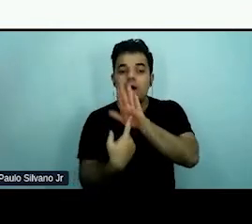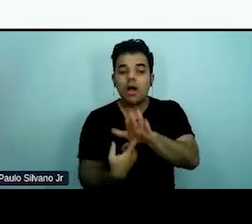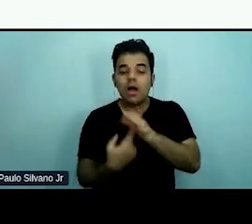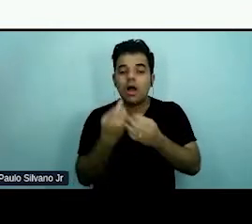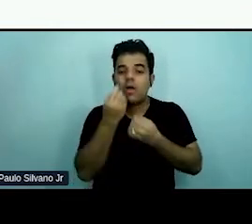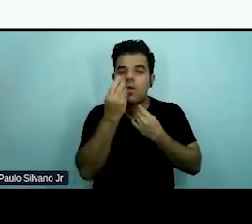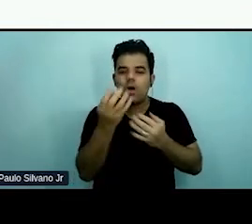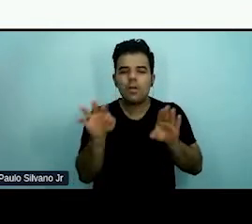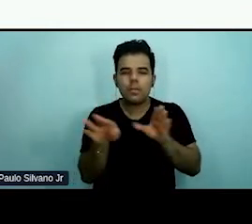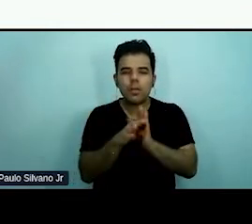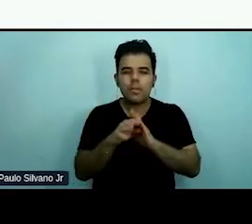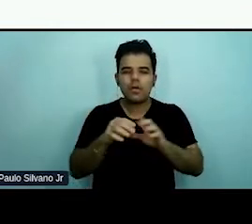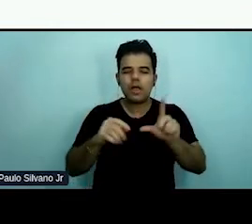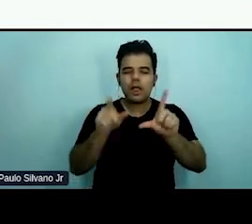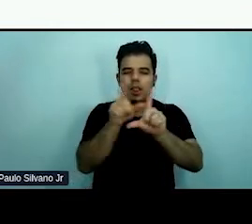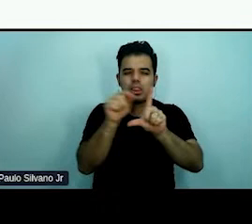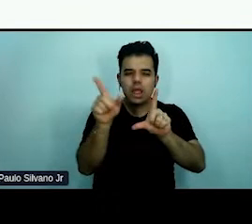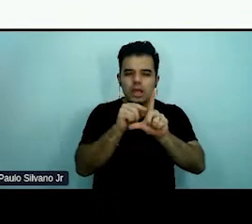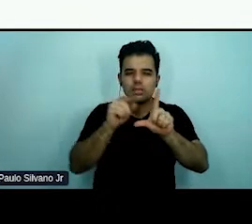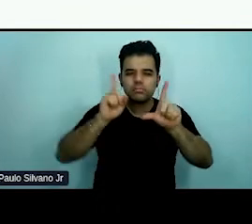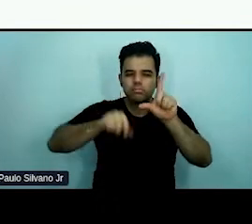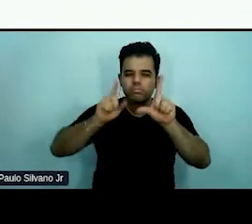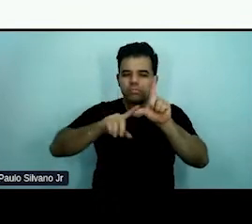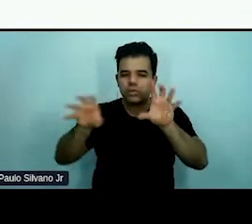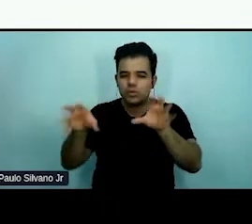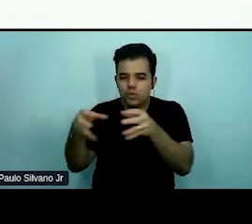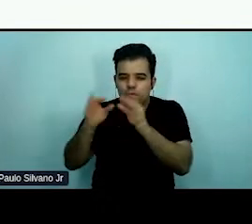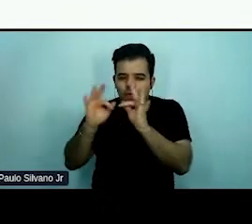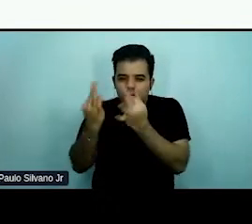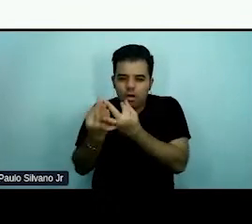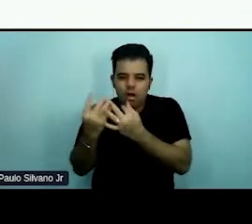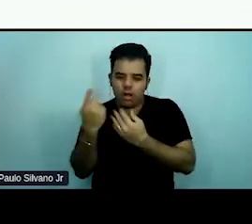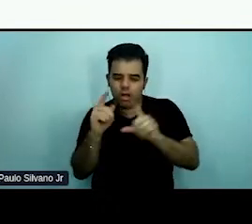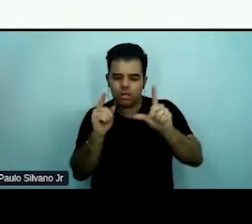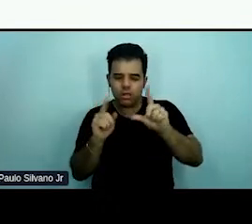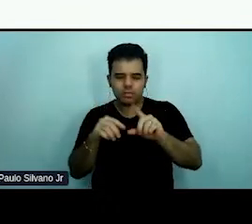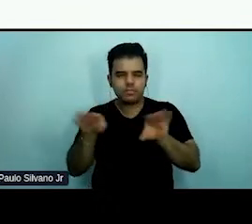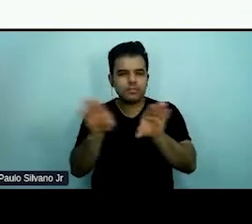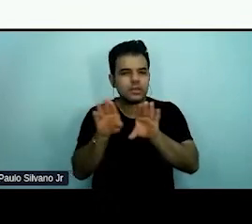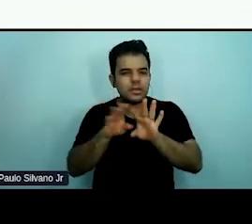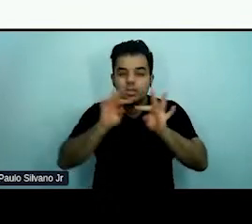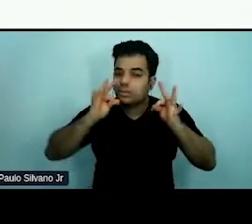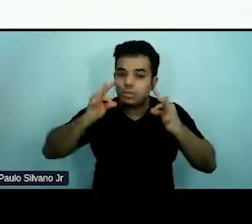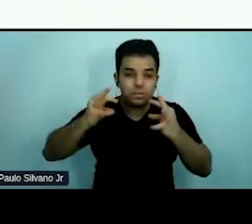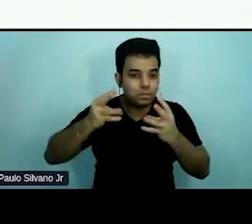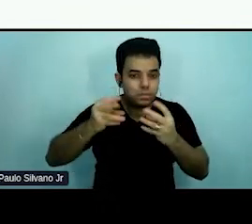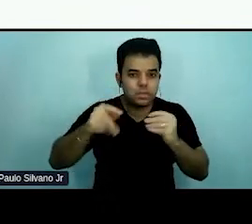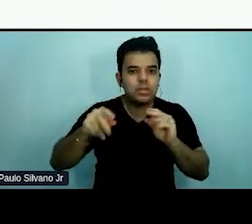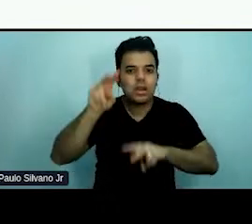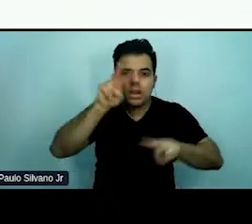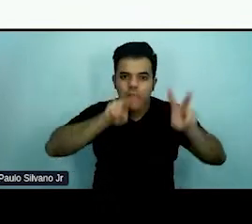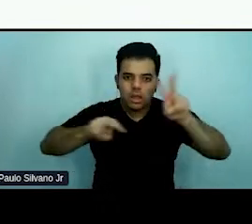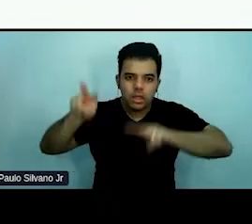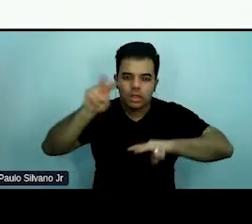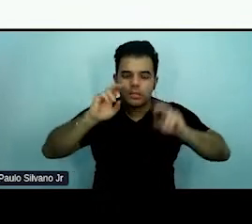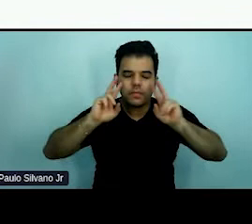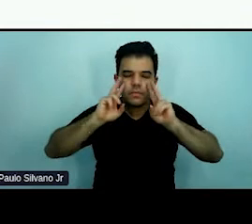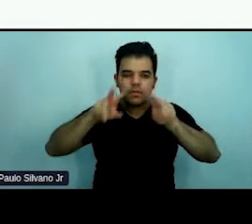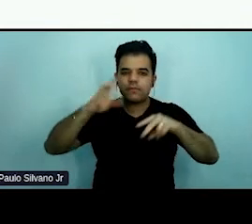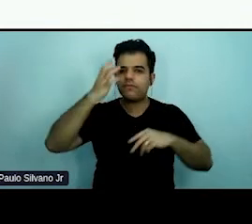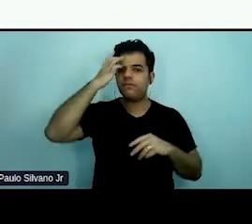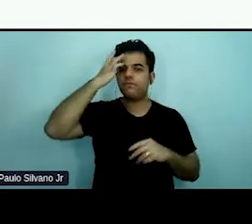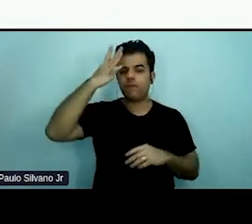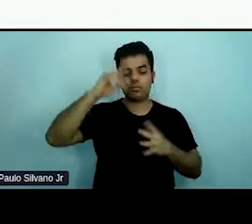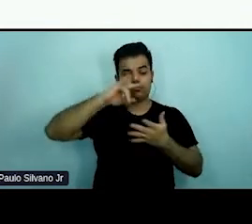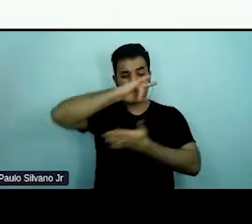tipografia. Tudo isso influencia a legibilidade e leiturabilidade dos documentos, para que eles